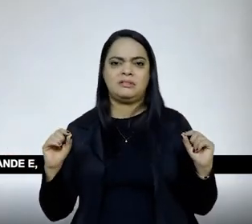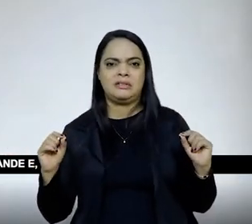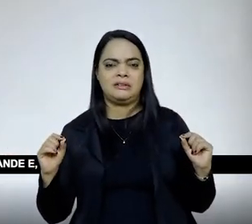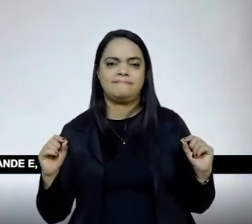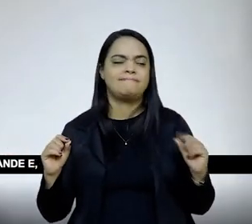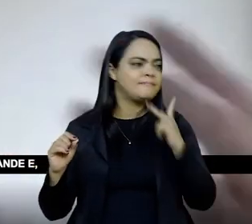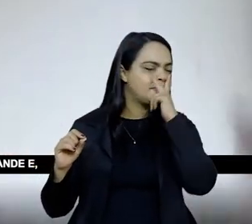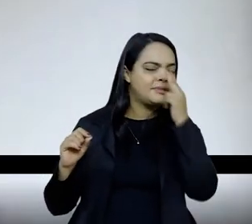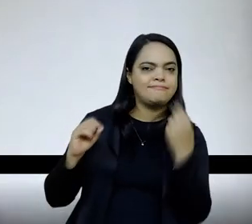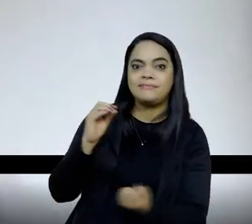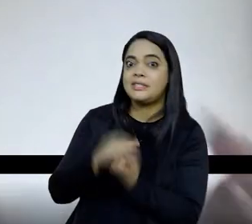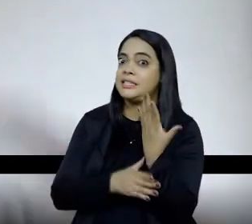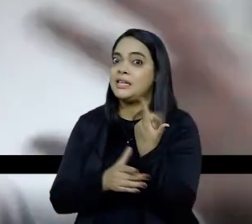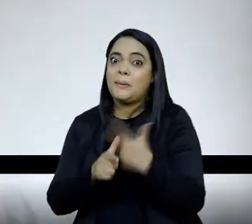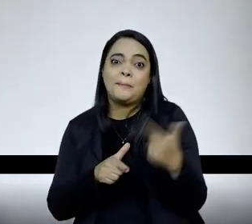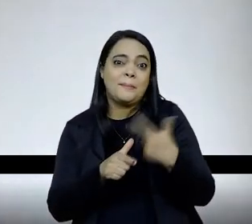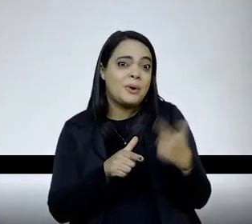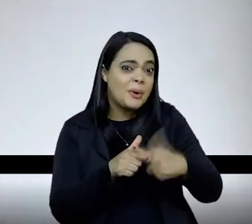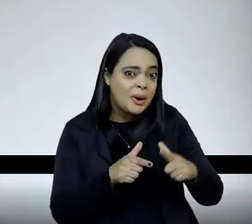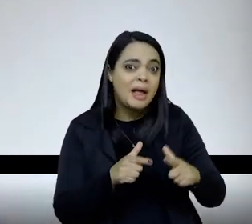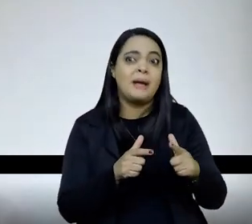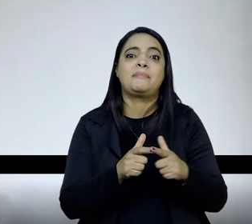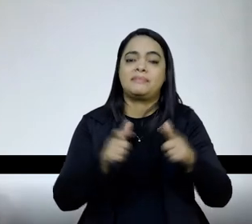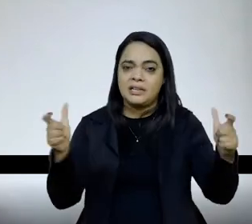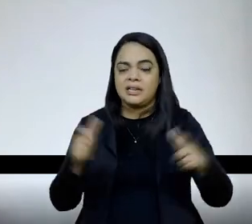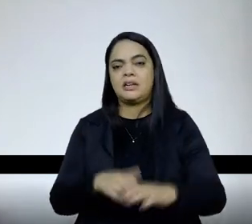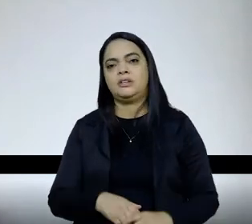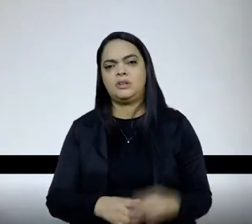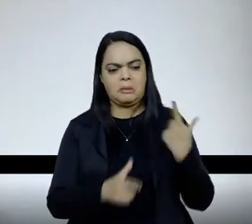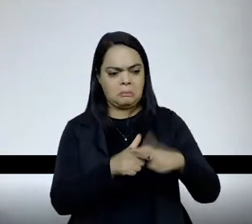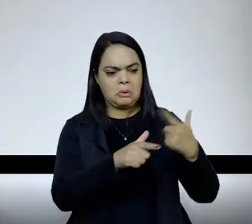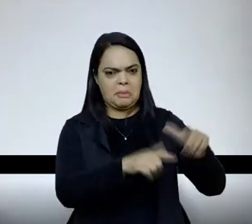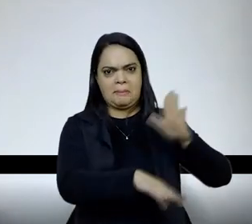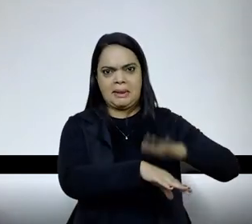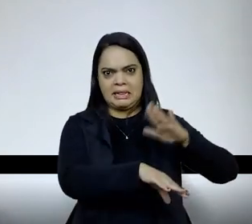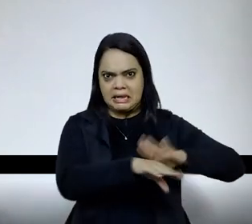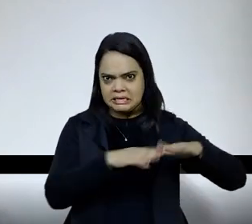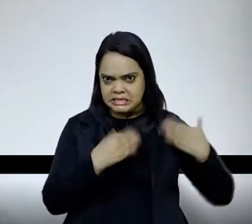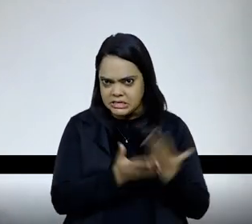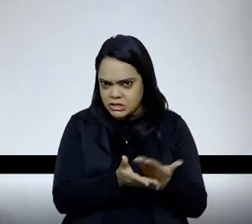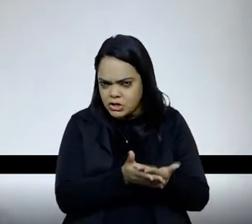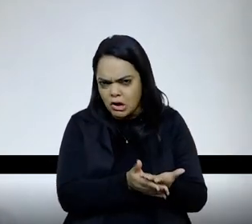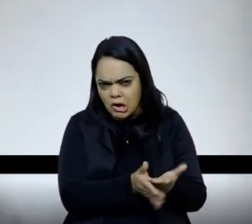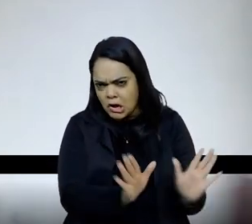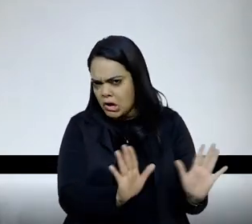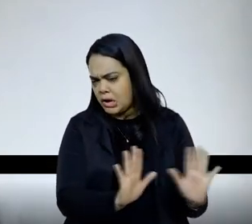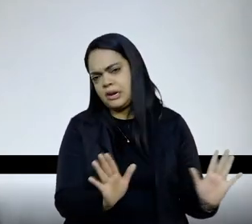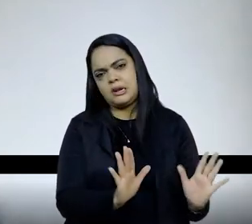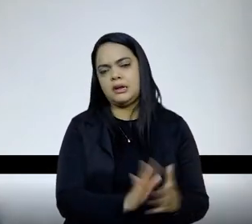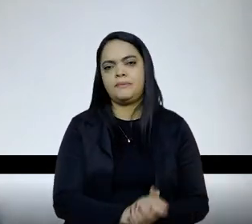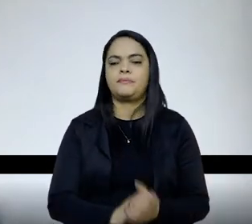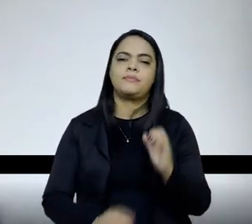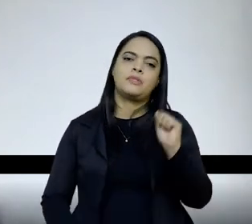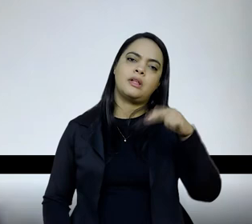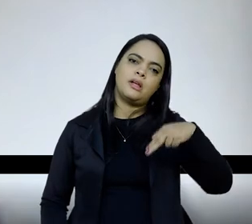muito grande, digamos, societário, não é um problema para a escola, a Angelita está